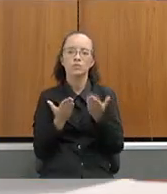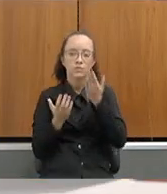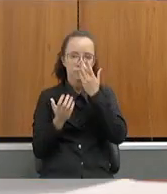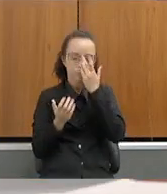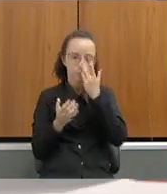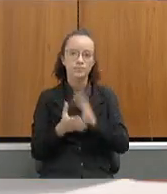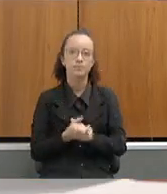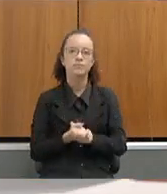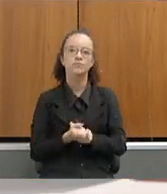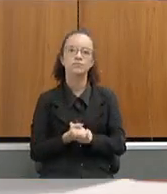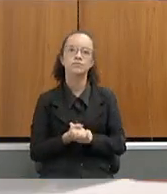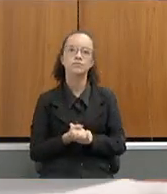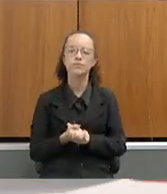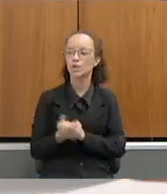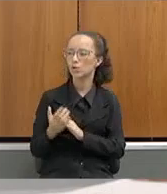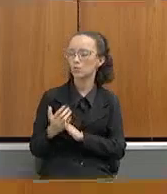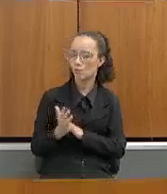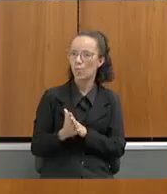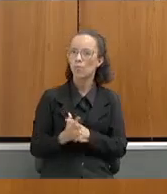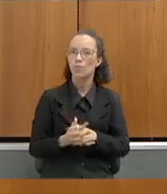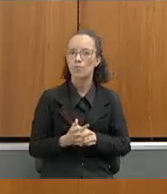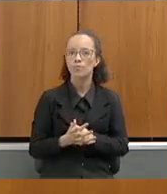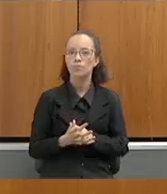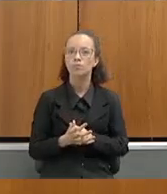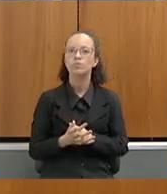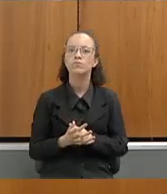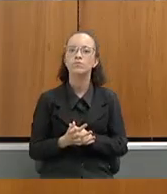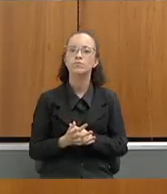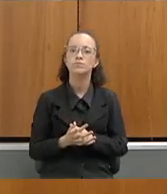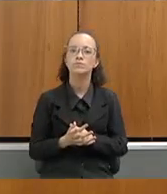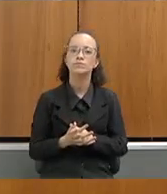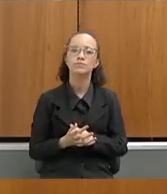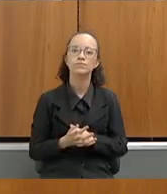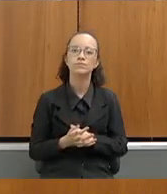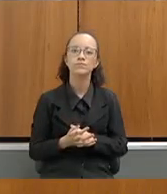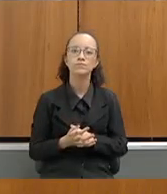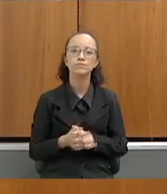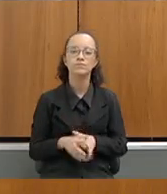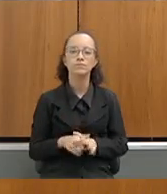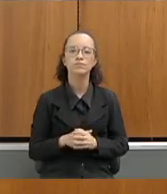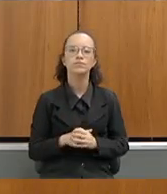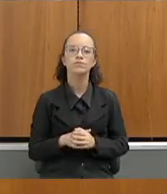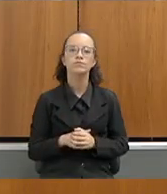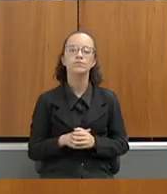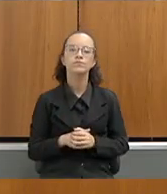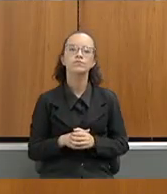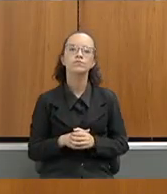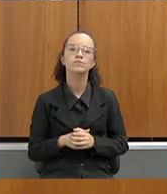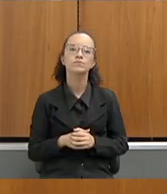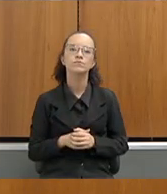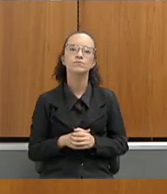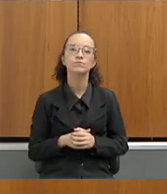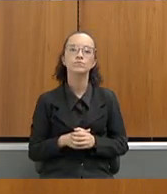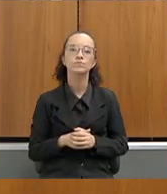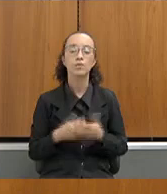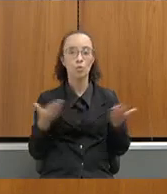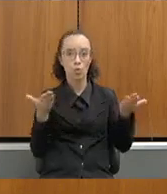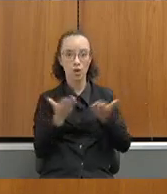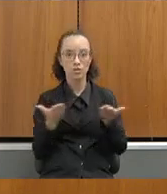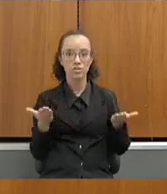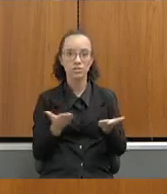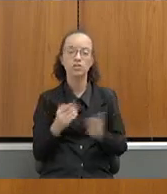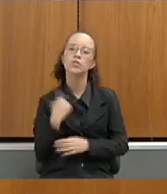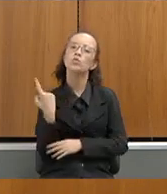e eu juro que é o último material, porque senão... Não, eu já te passo com a pasta. E aí fica melhor. Hoje,